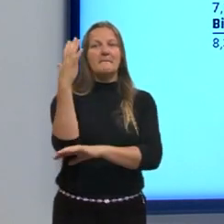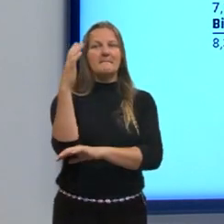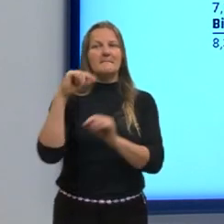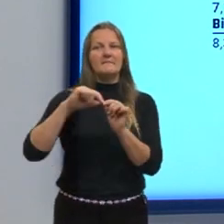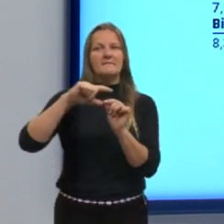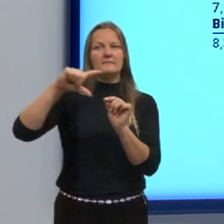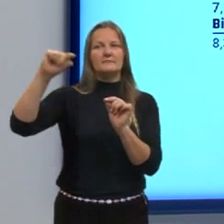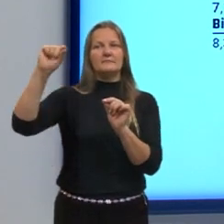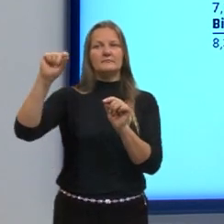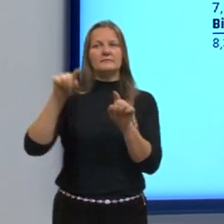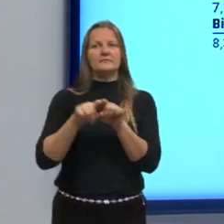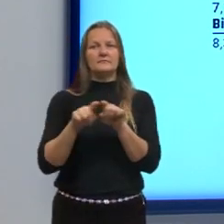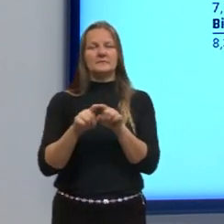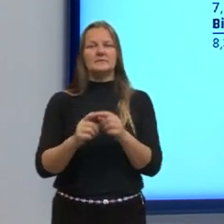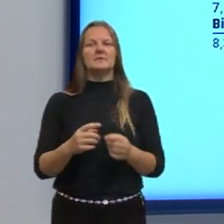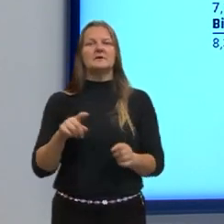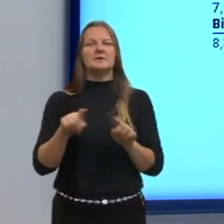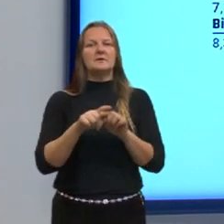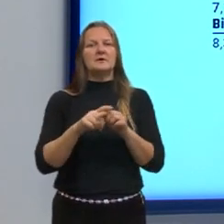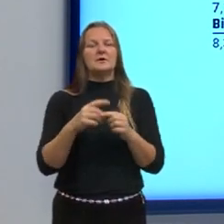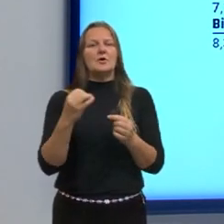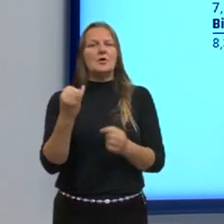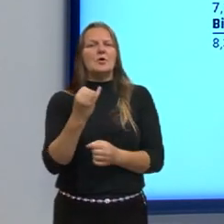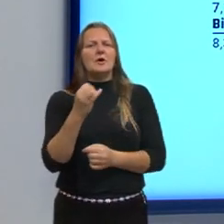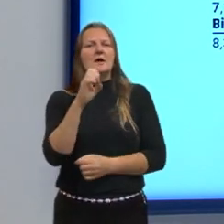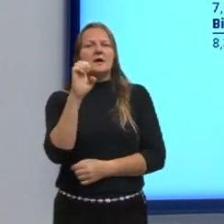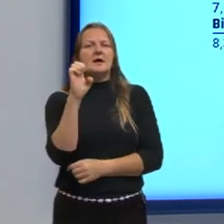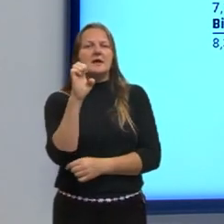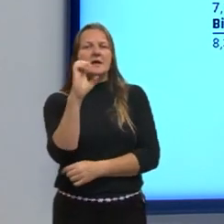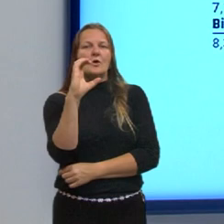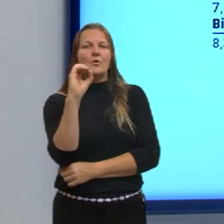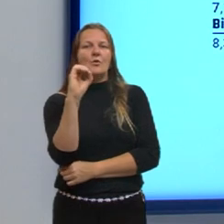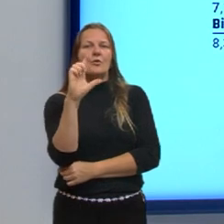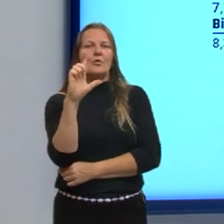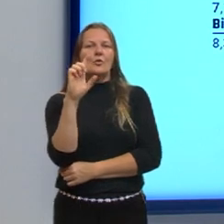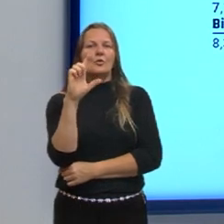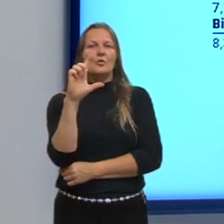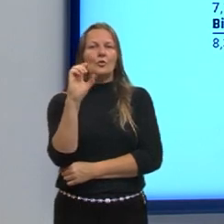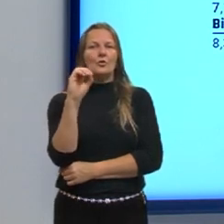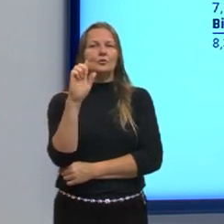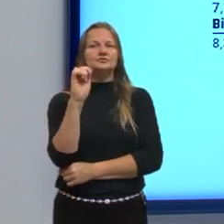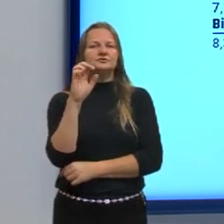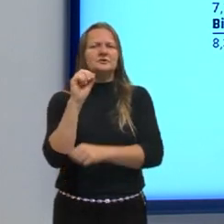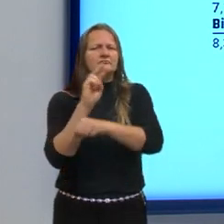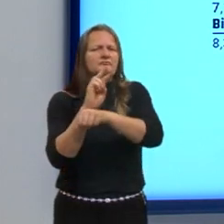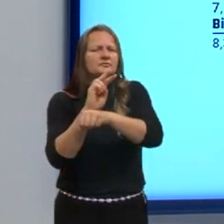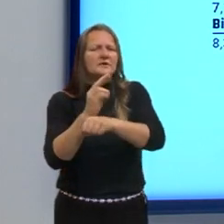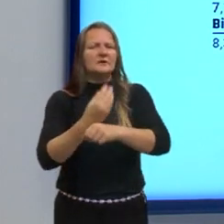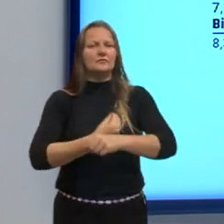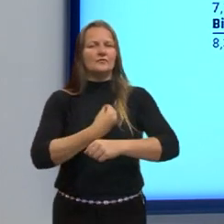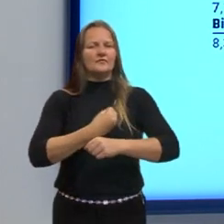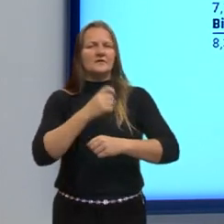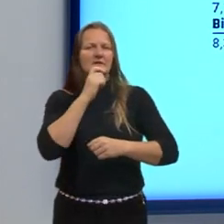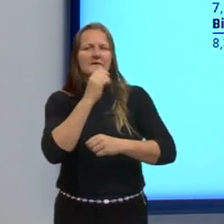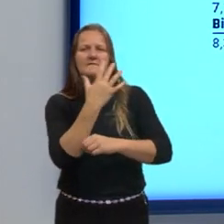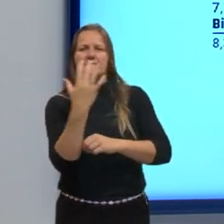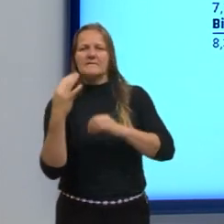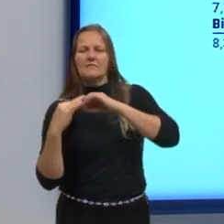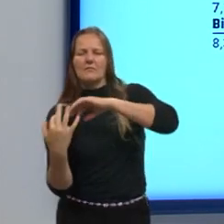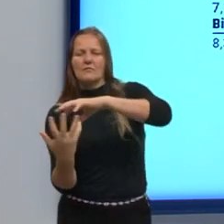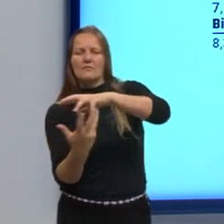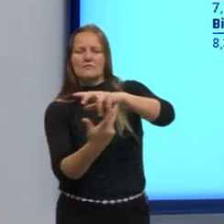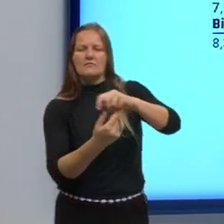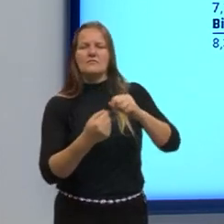Também cai fundamentos da ecologia, os conceitos são bem importantes saber nessa